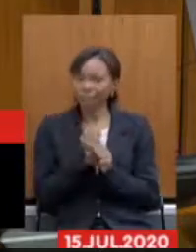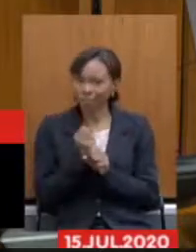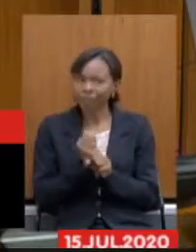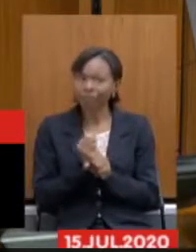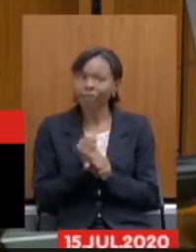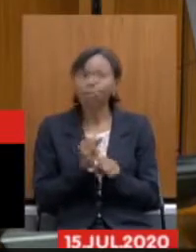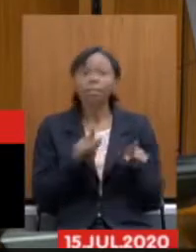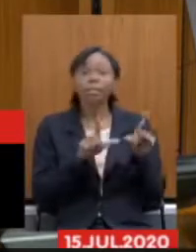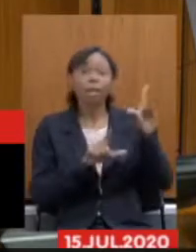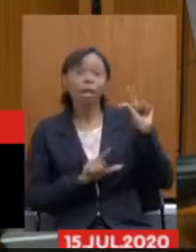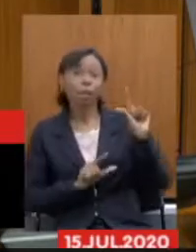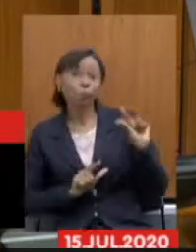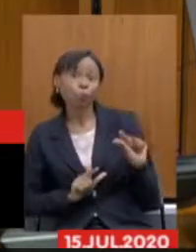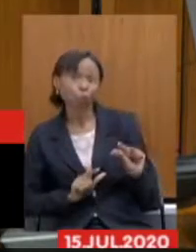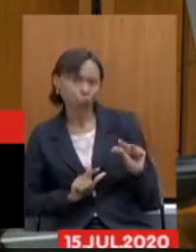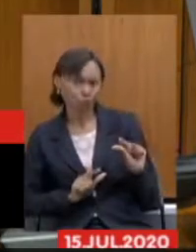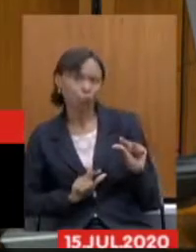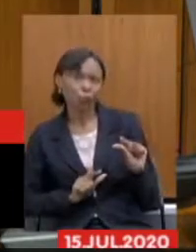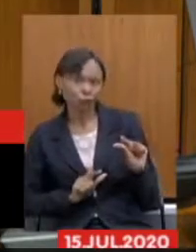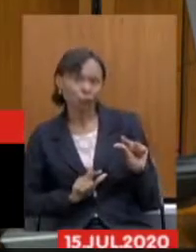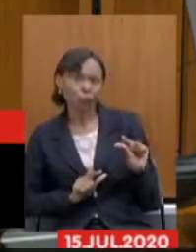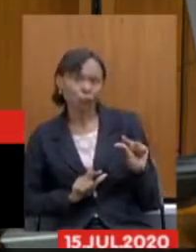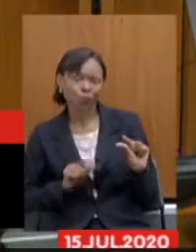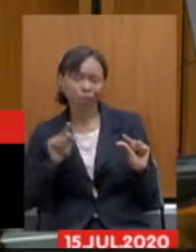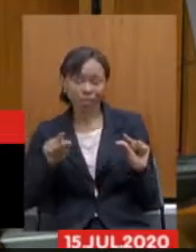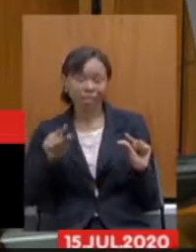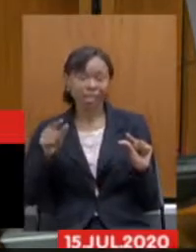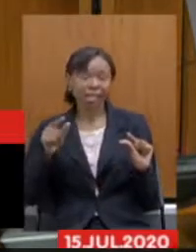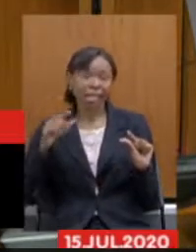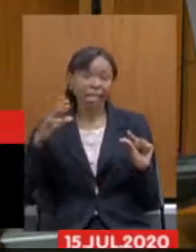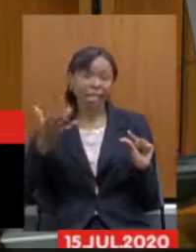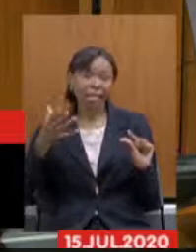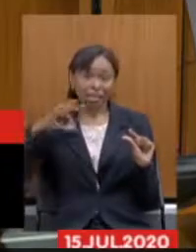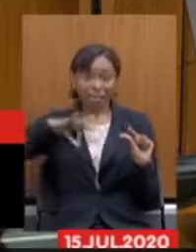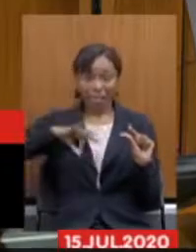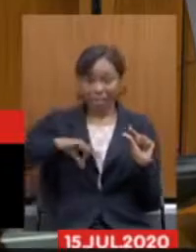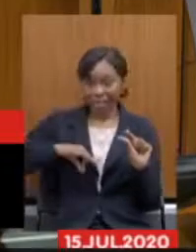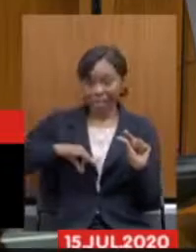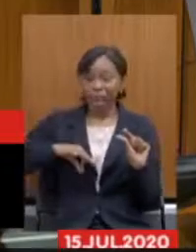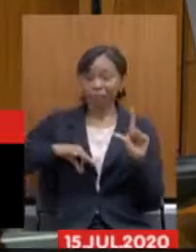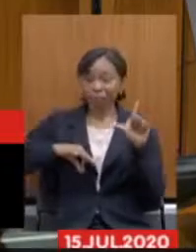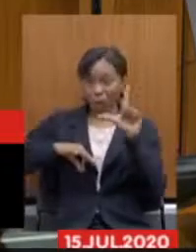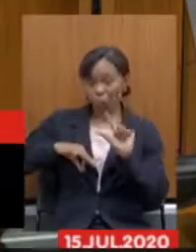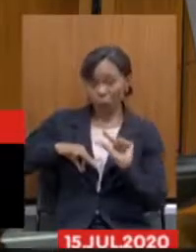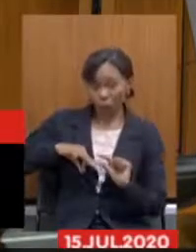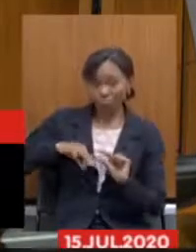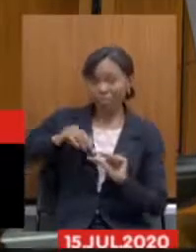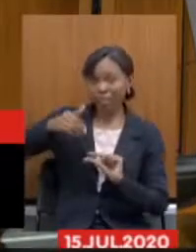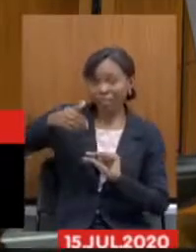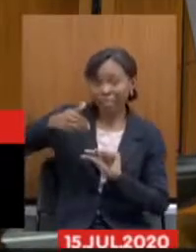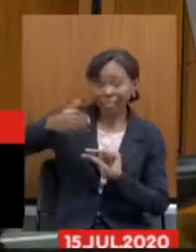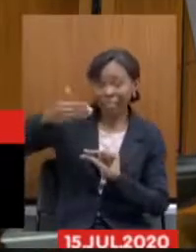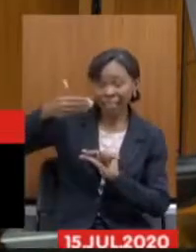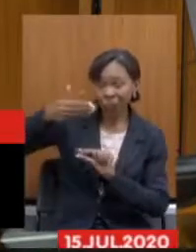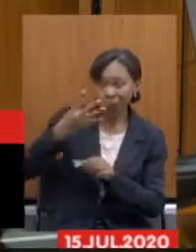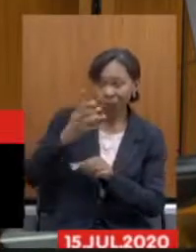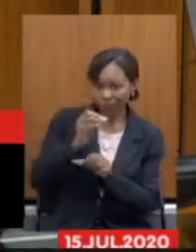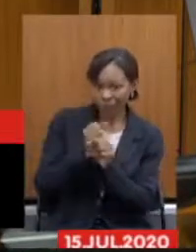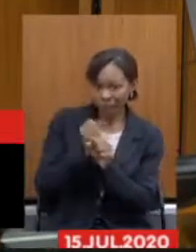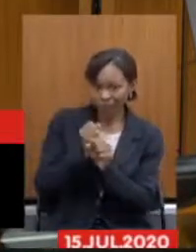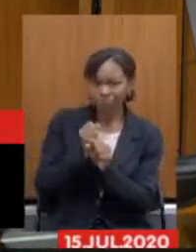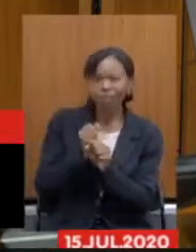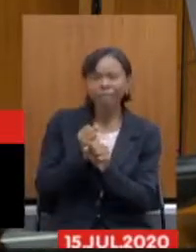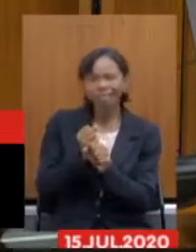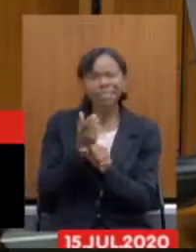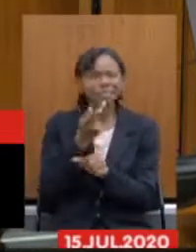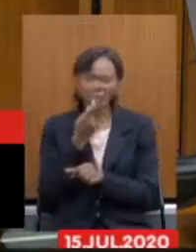reduzo a remuneração que você vai receber daqui 40 anos e falo para você